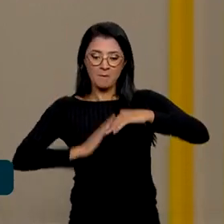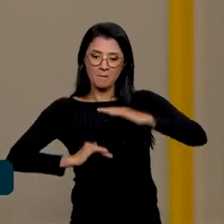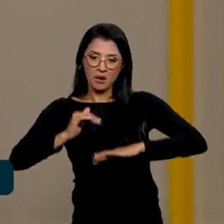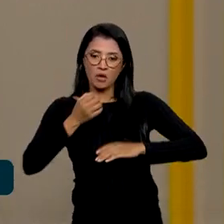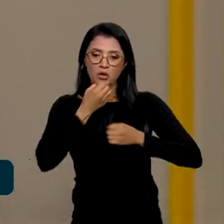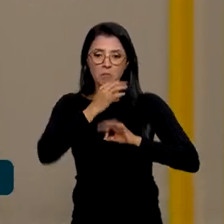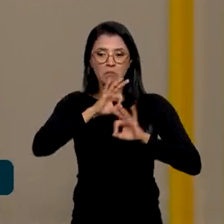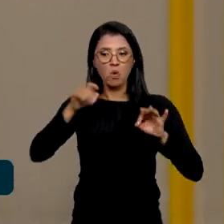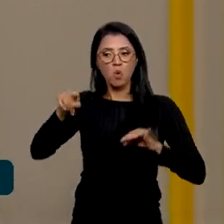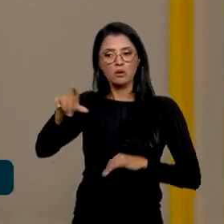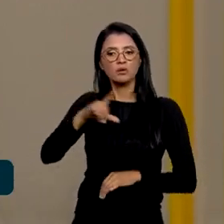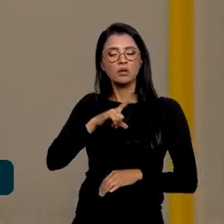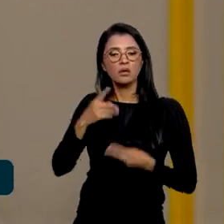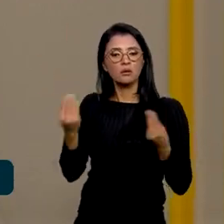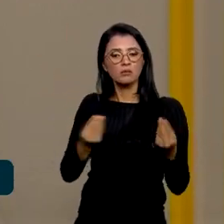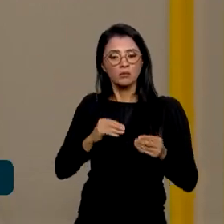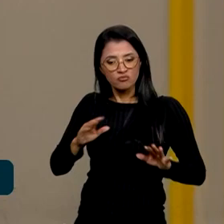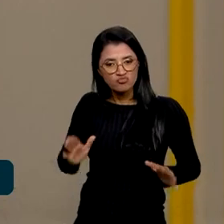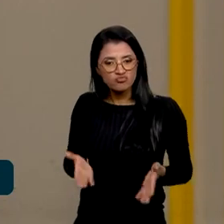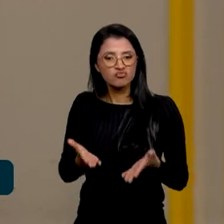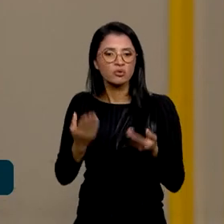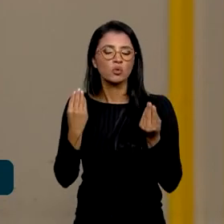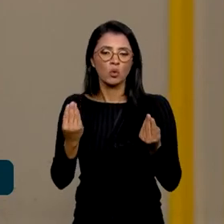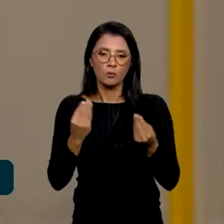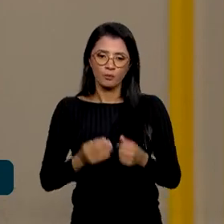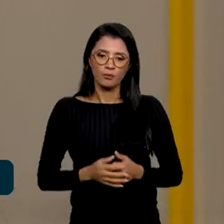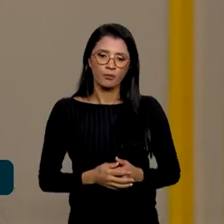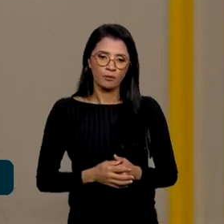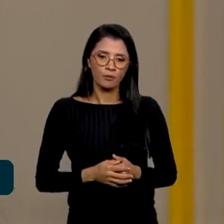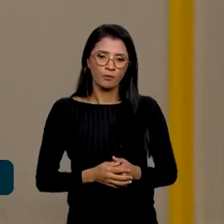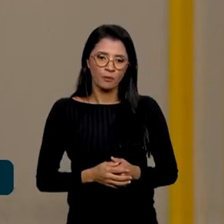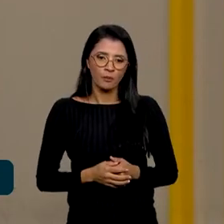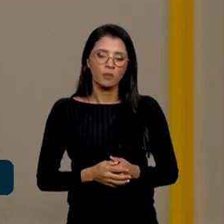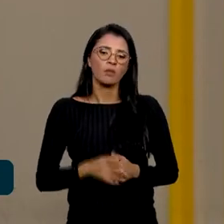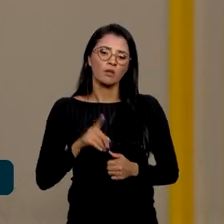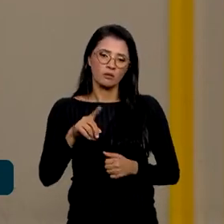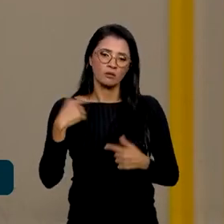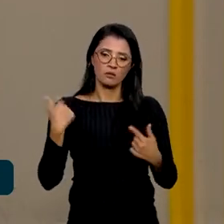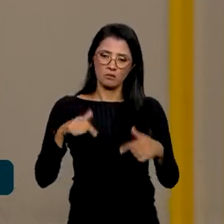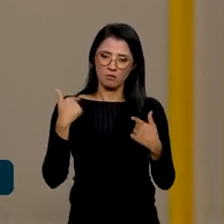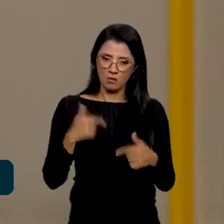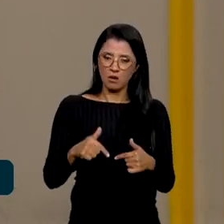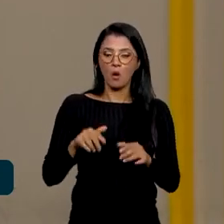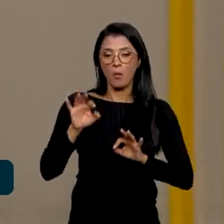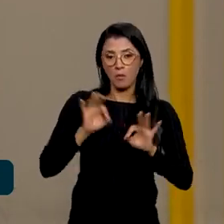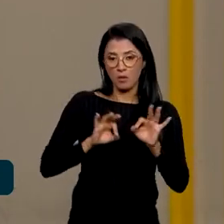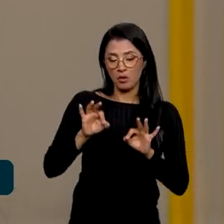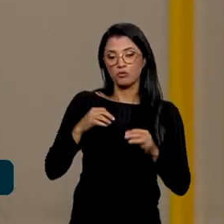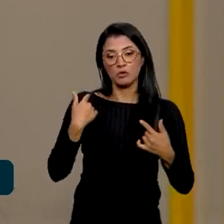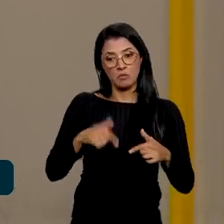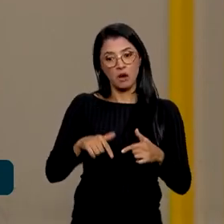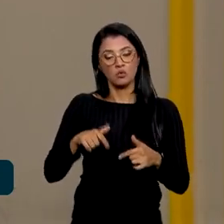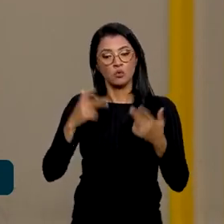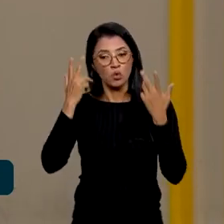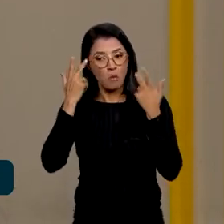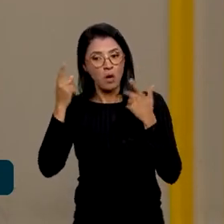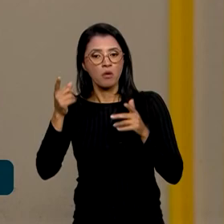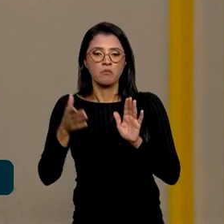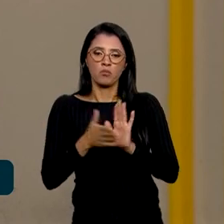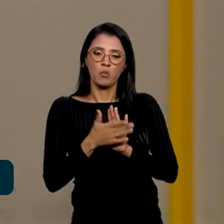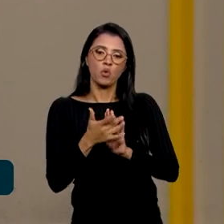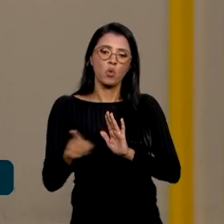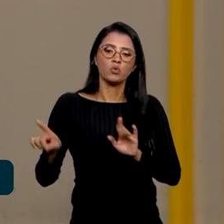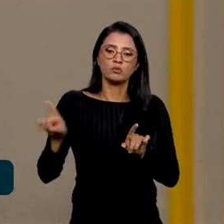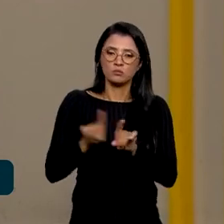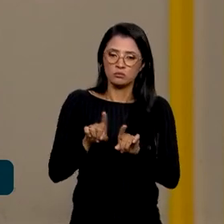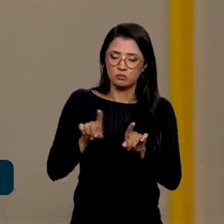boas práticas que elas têm para impulsionar? Então, esses pontões vão trabalhar com um plano de trabalho comum, eles propõem outra parte e